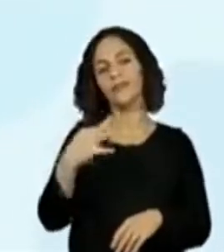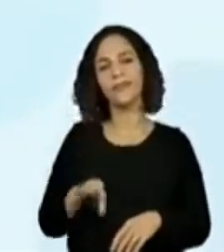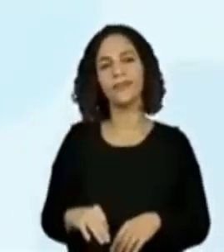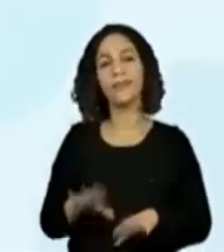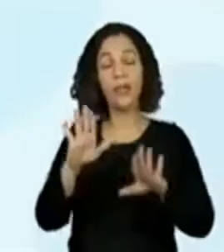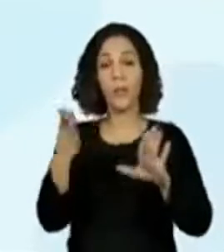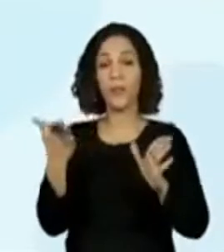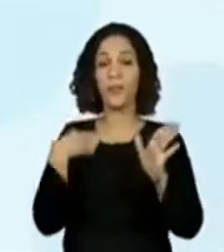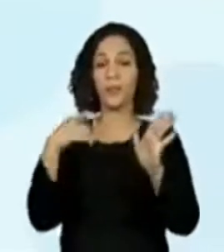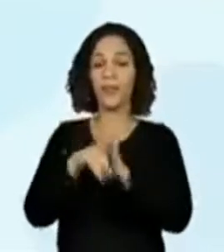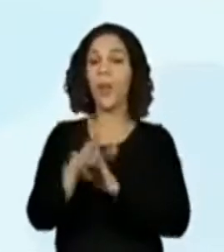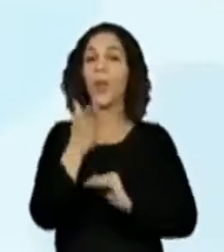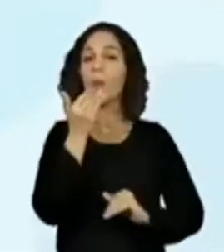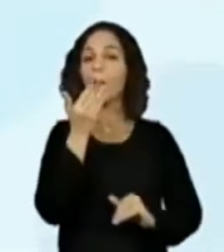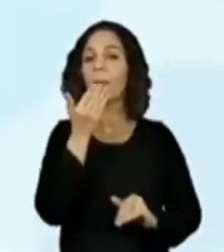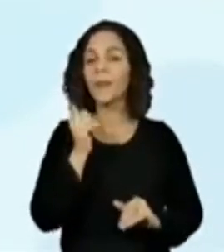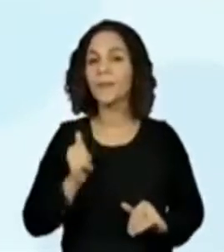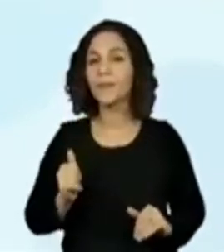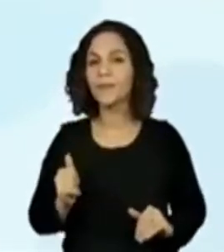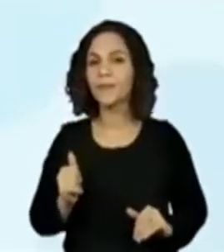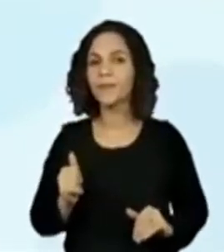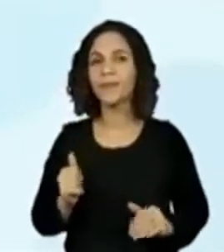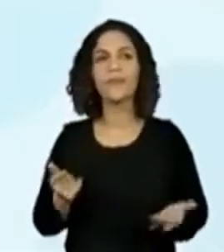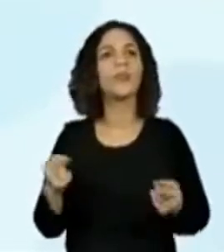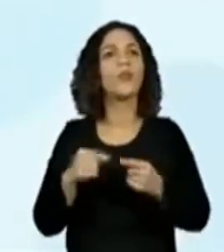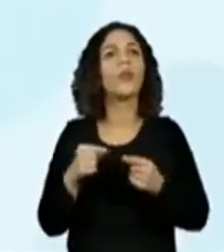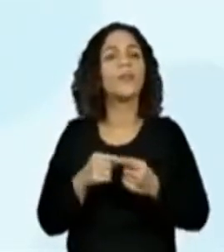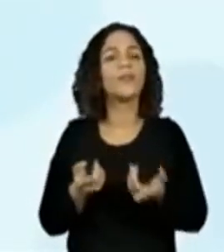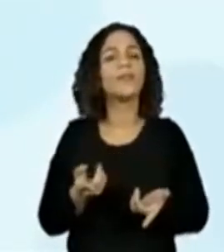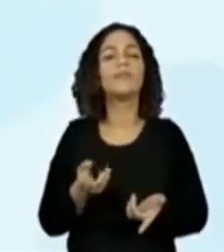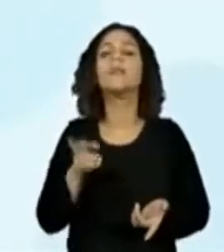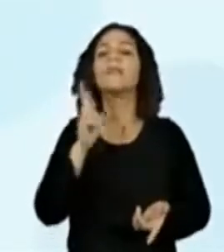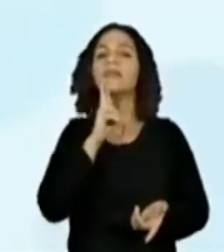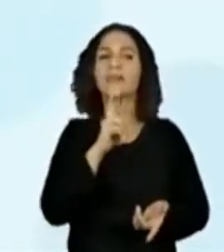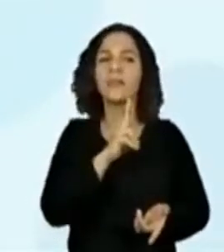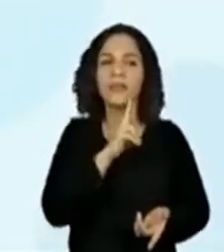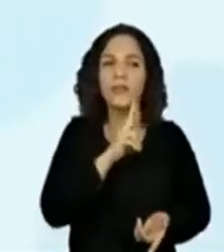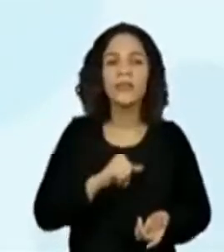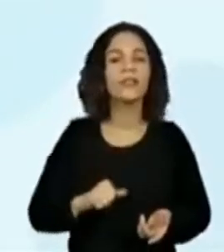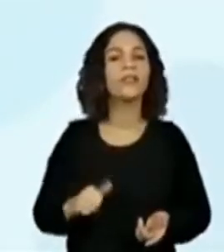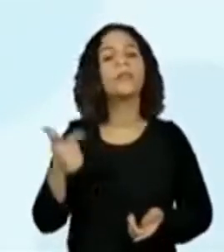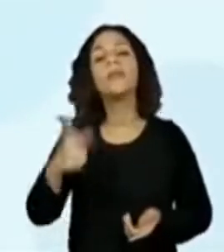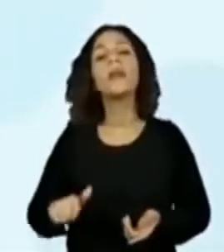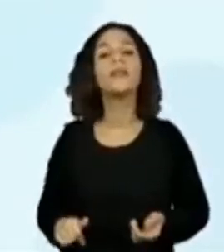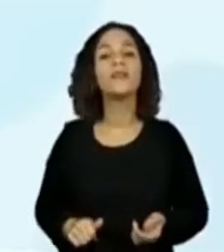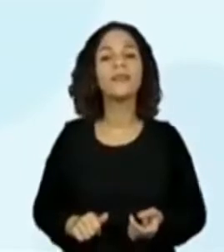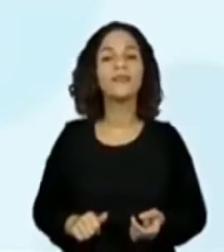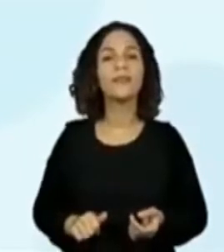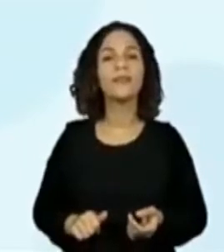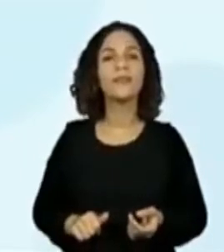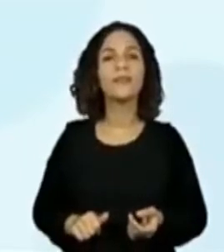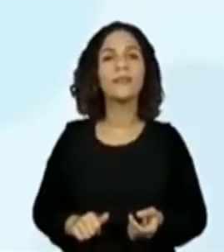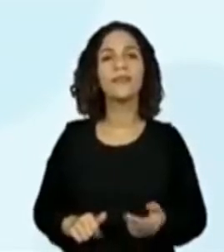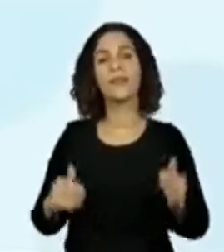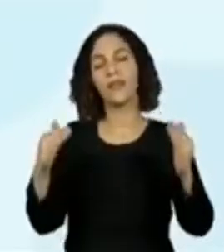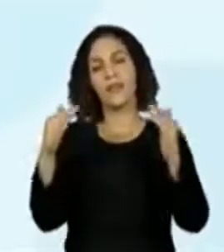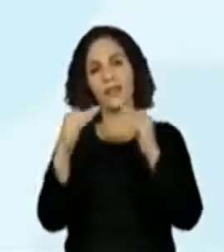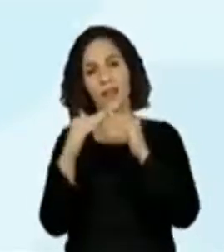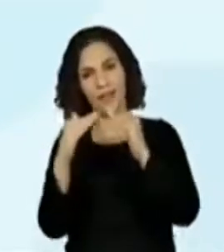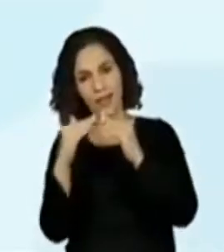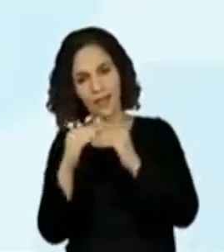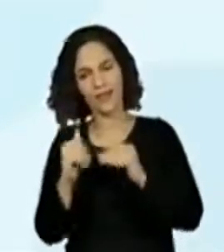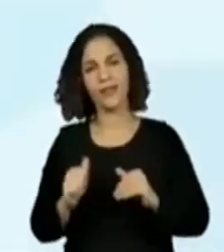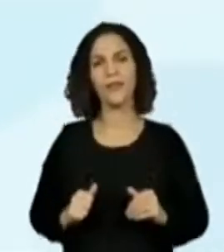comemos? Nós comemos no restaurante. Olha lá. Comemos também em casa.